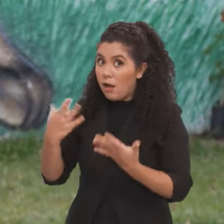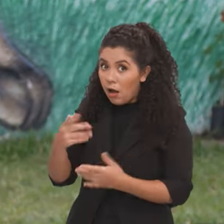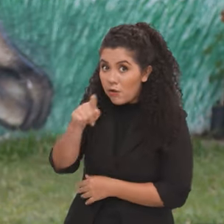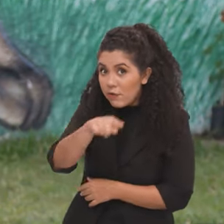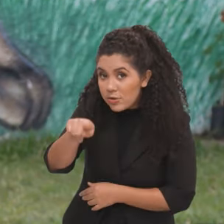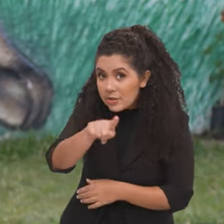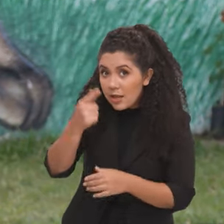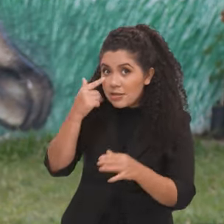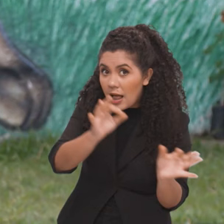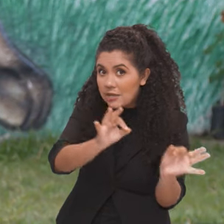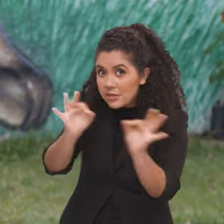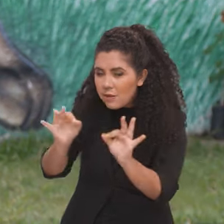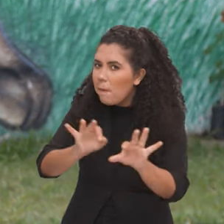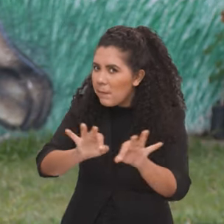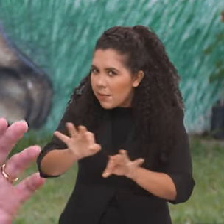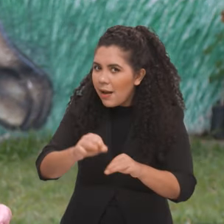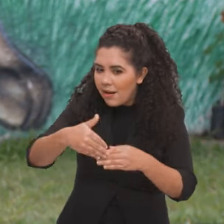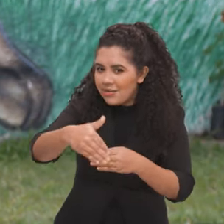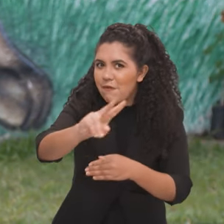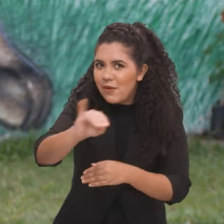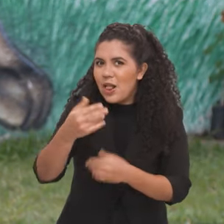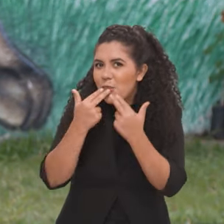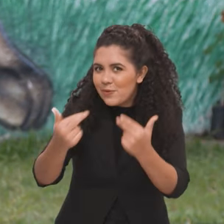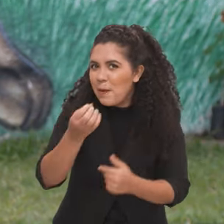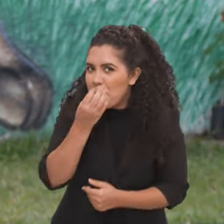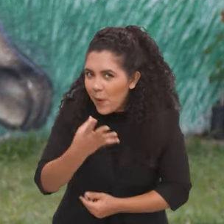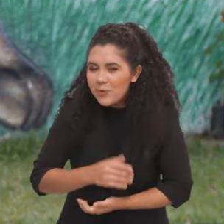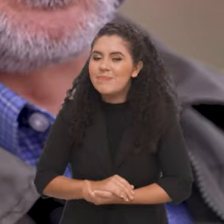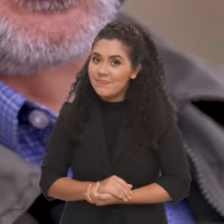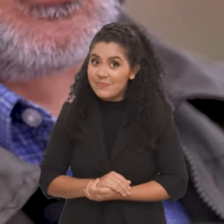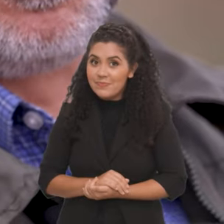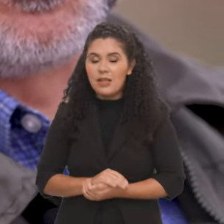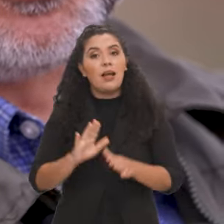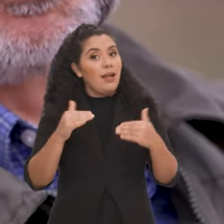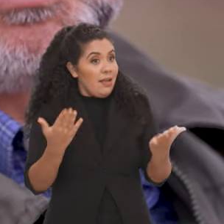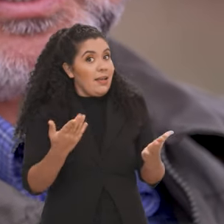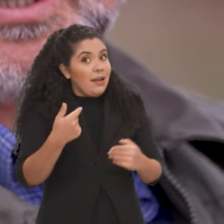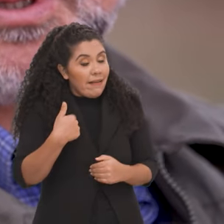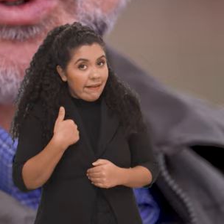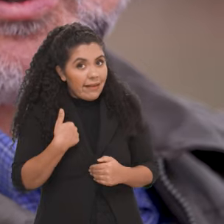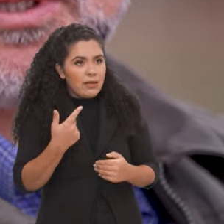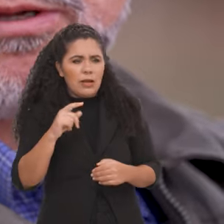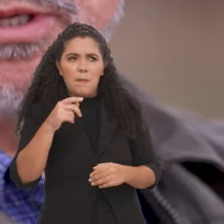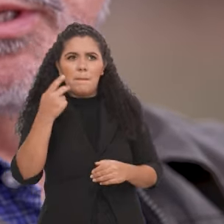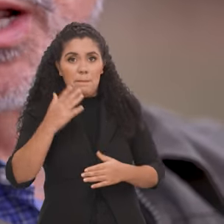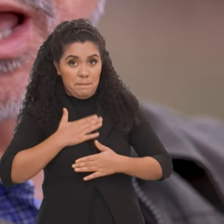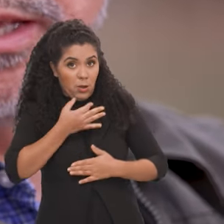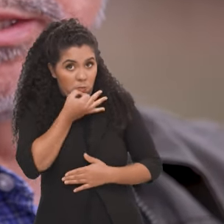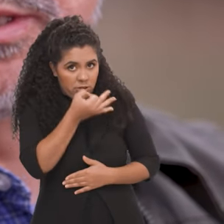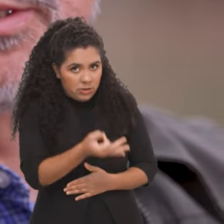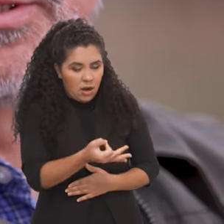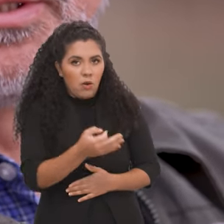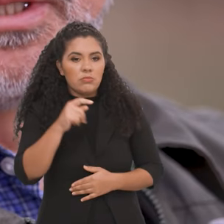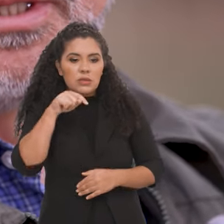nos ouvindo, se prepare, porque vem notícia boa por aí. Eu sou suspeito para dizer, mas eu considero que a